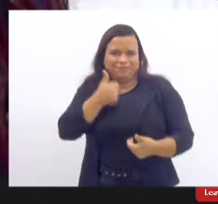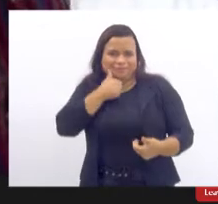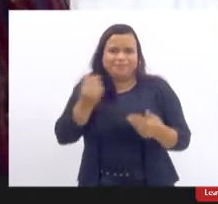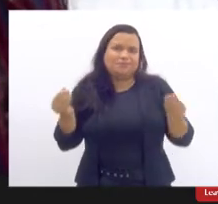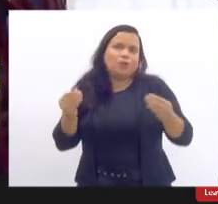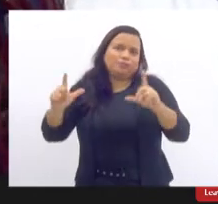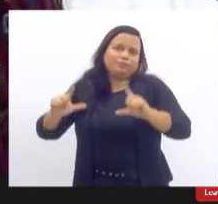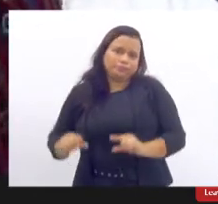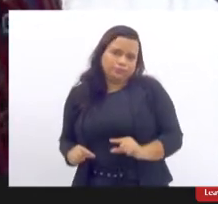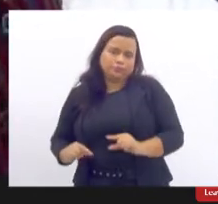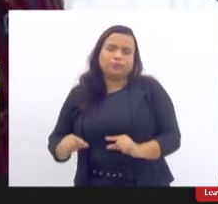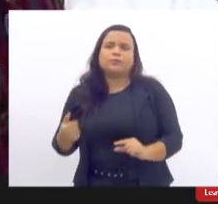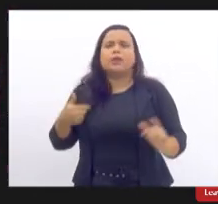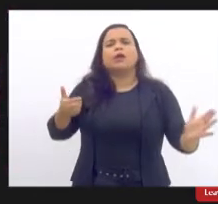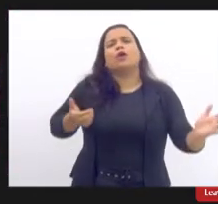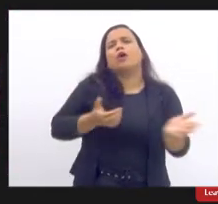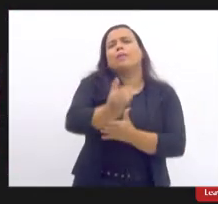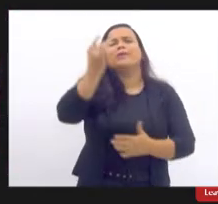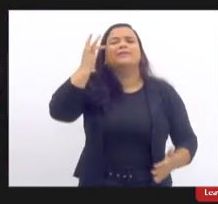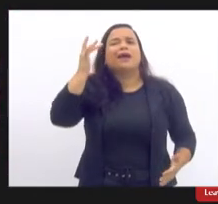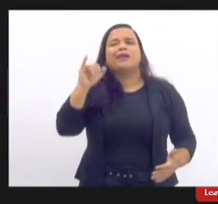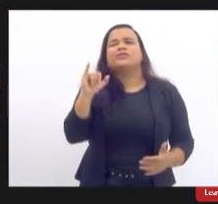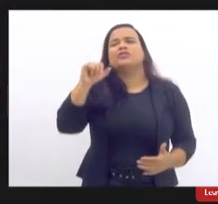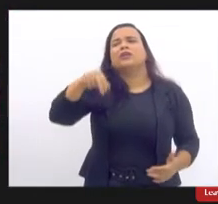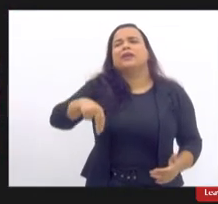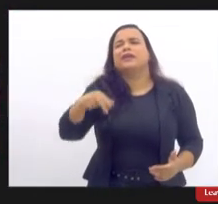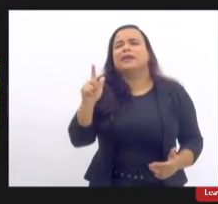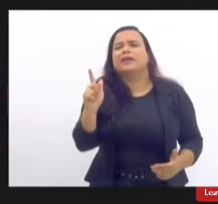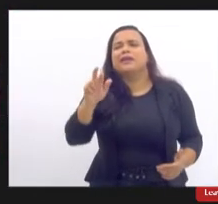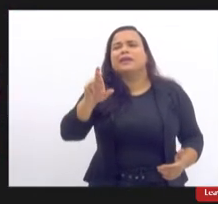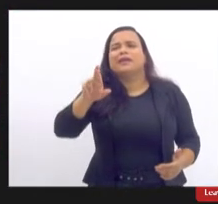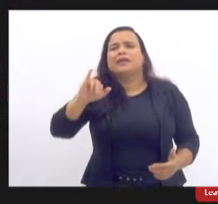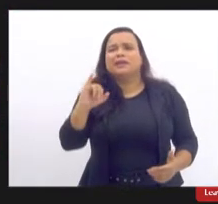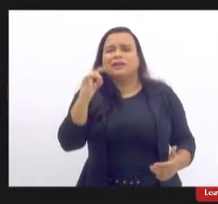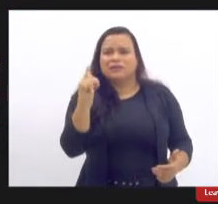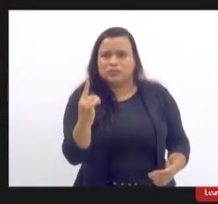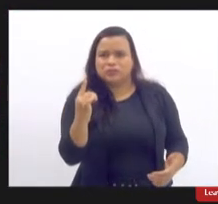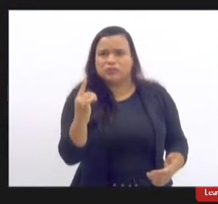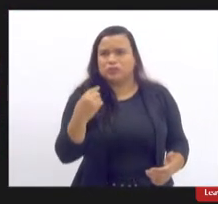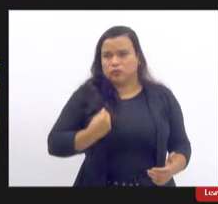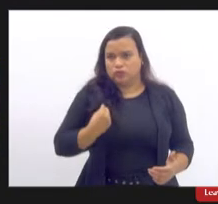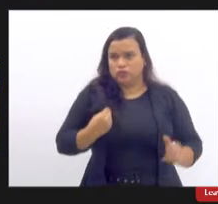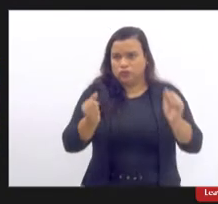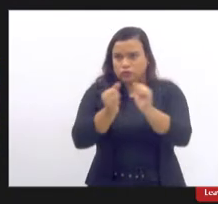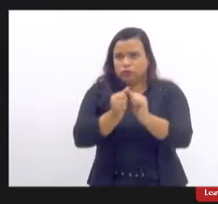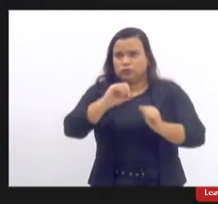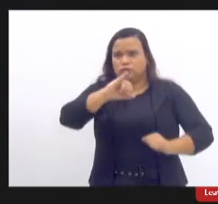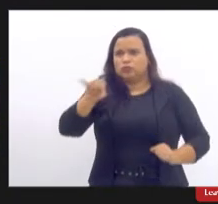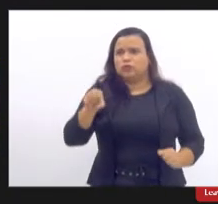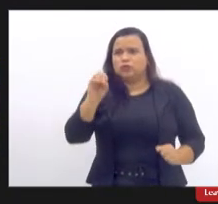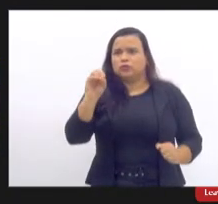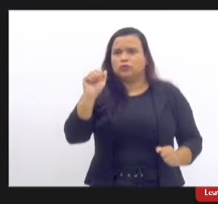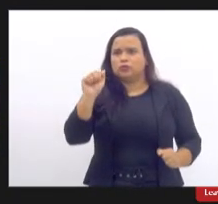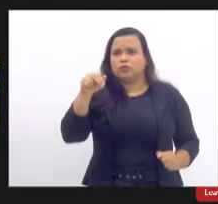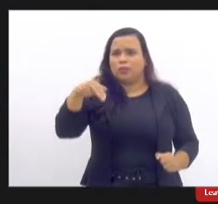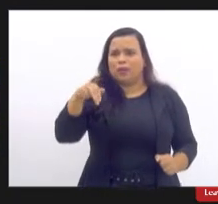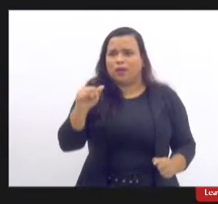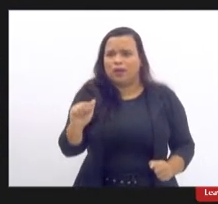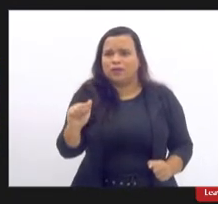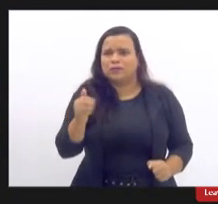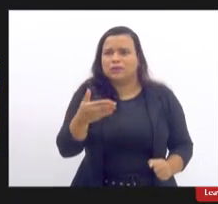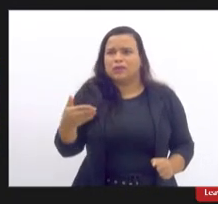O que que você acha, Ingrid? Começo... Está aqui conosco a Joana Novaes, não está? Está.